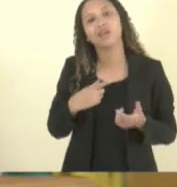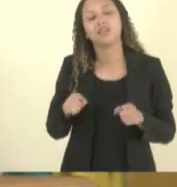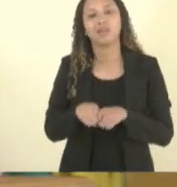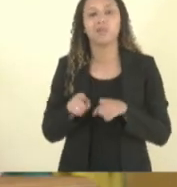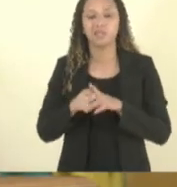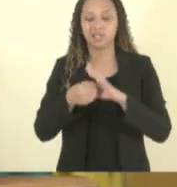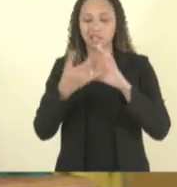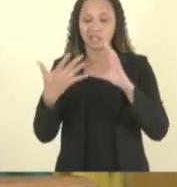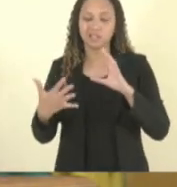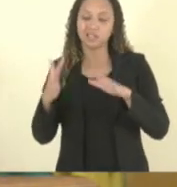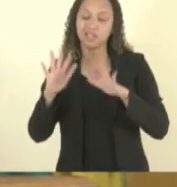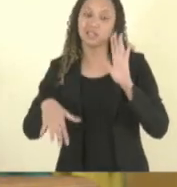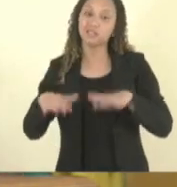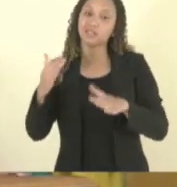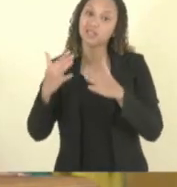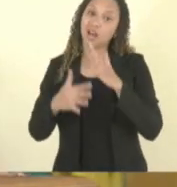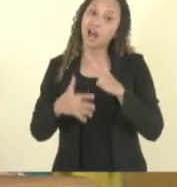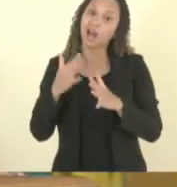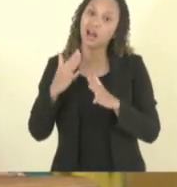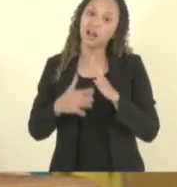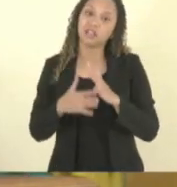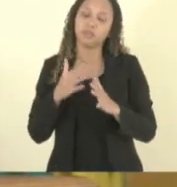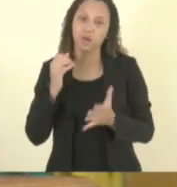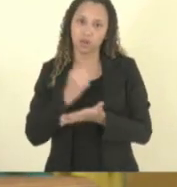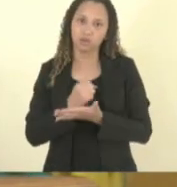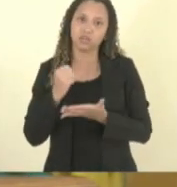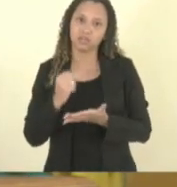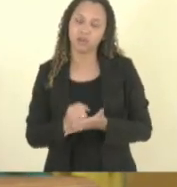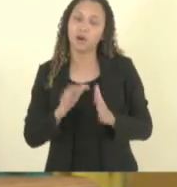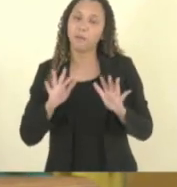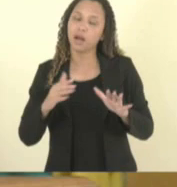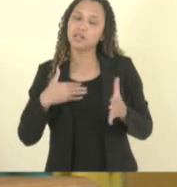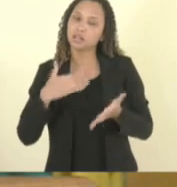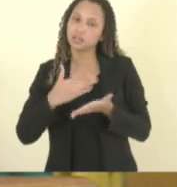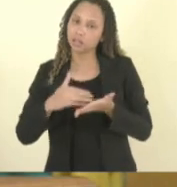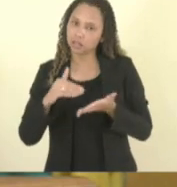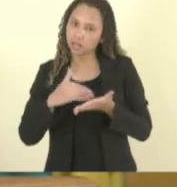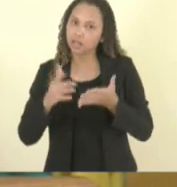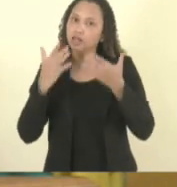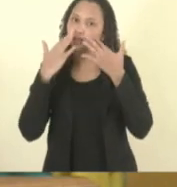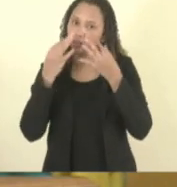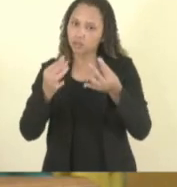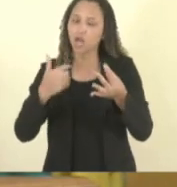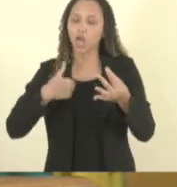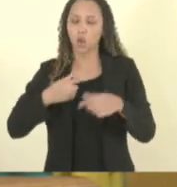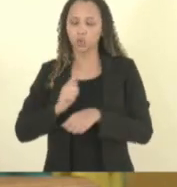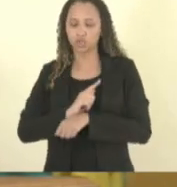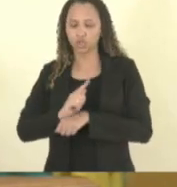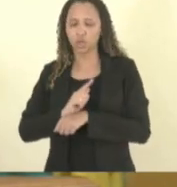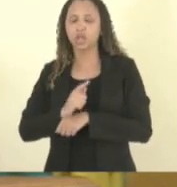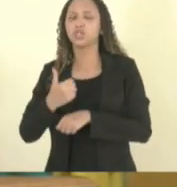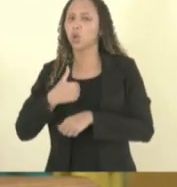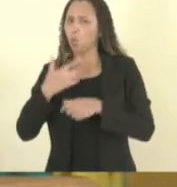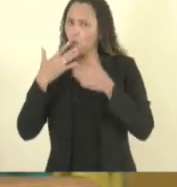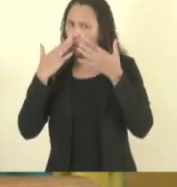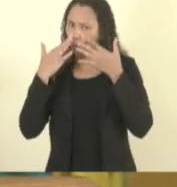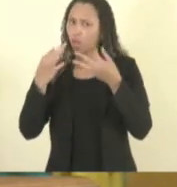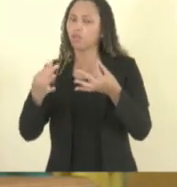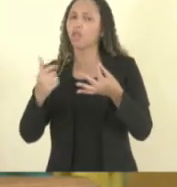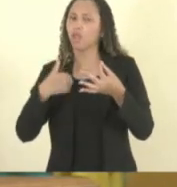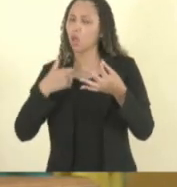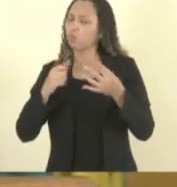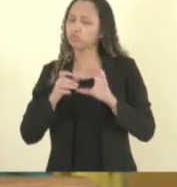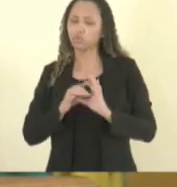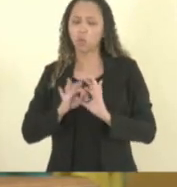peculiares que são diferentes mas a secretaria está atenta eu enquanto gerente eu estou atenta e eu estou